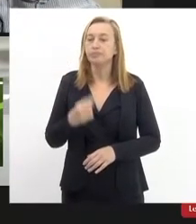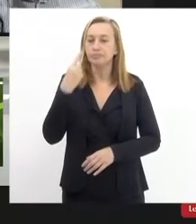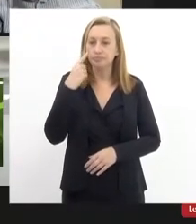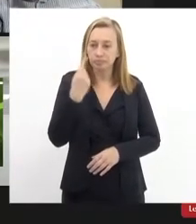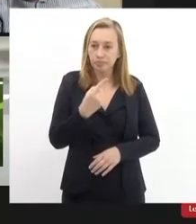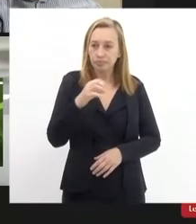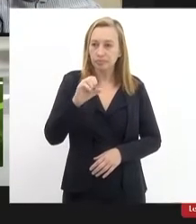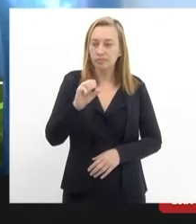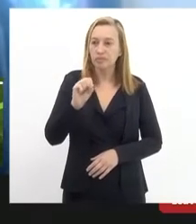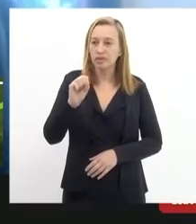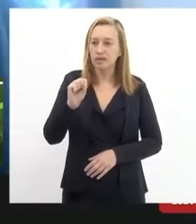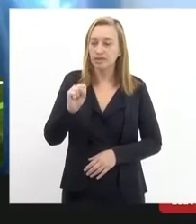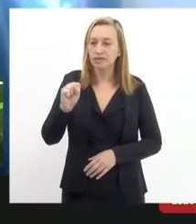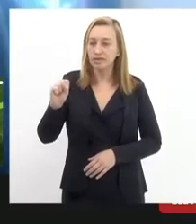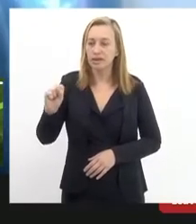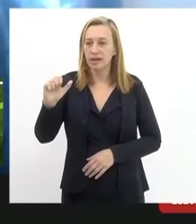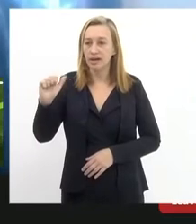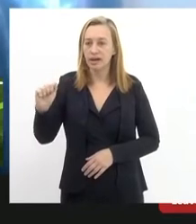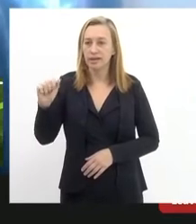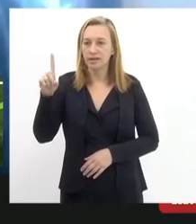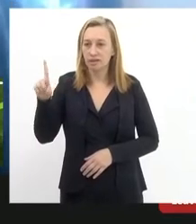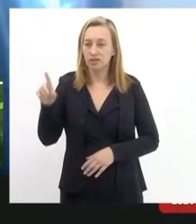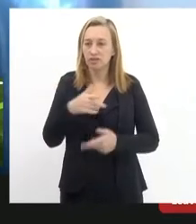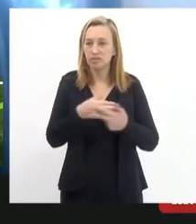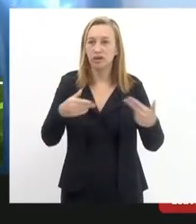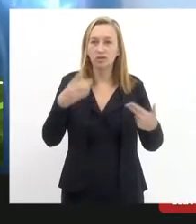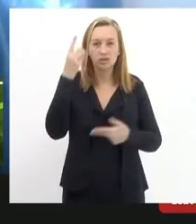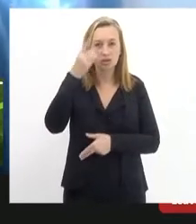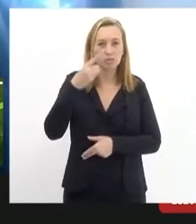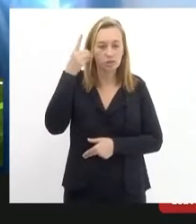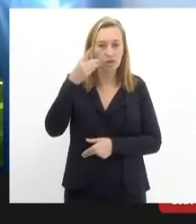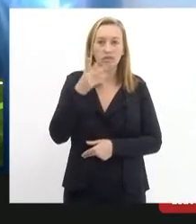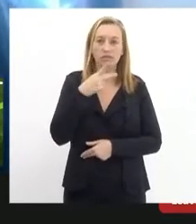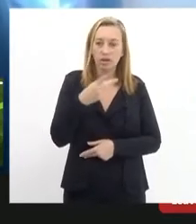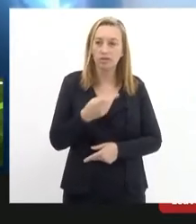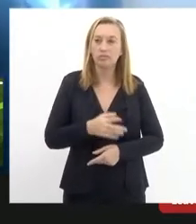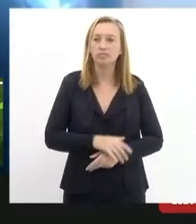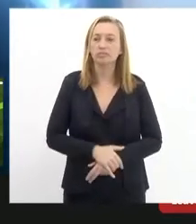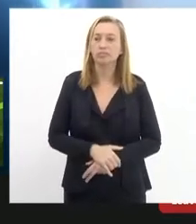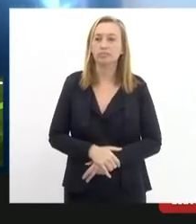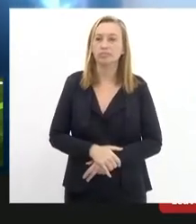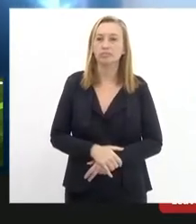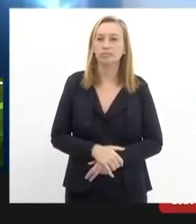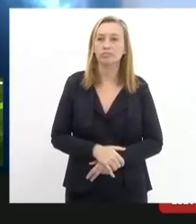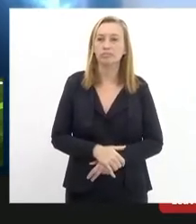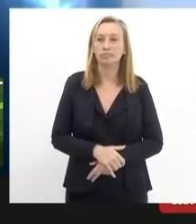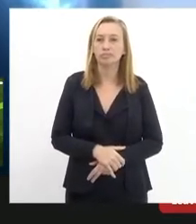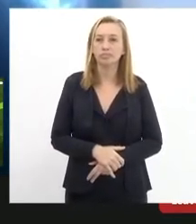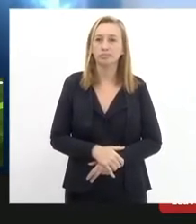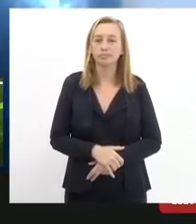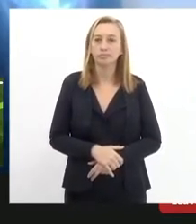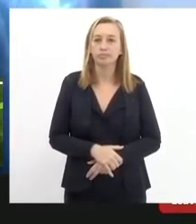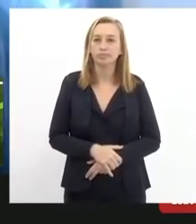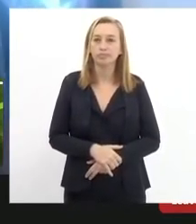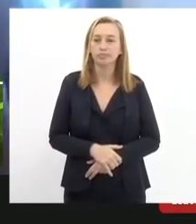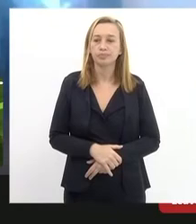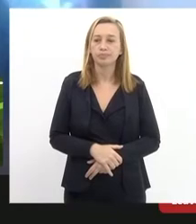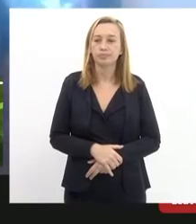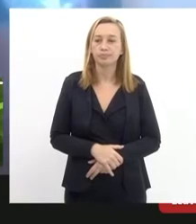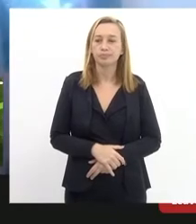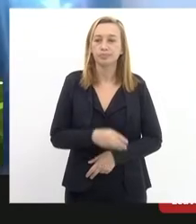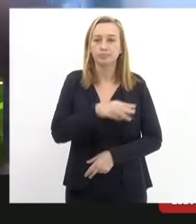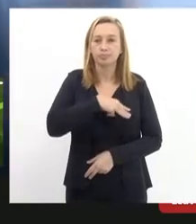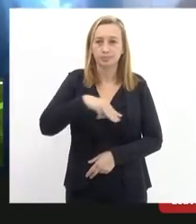Saad vários parlamentares se pronunciaram e o o